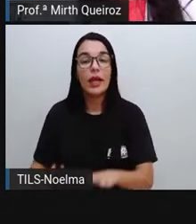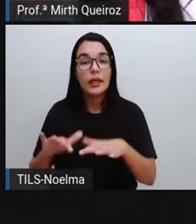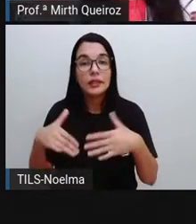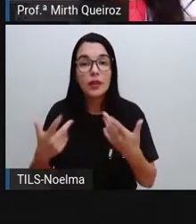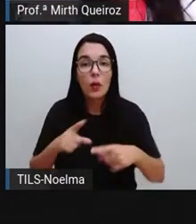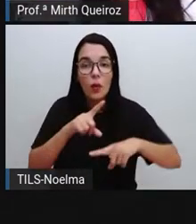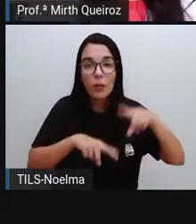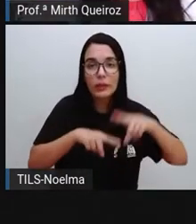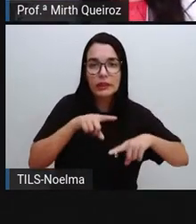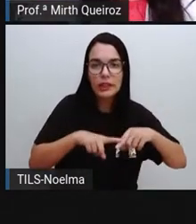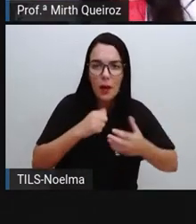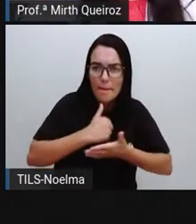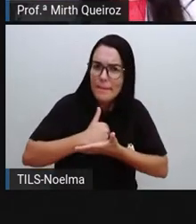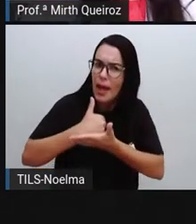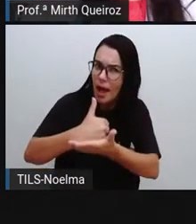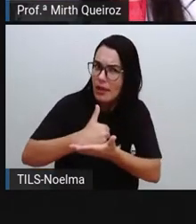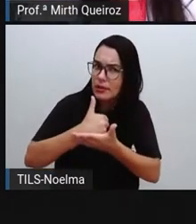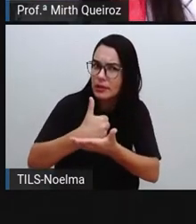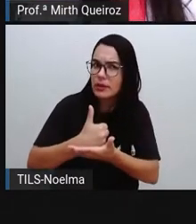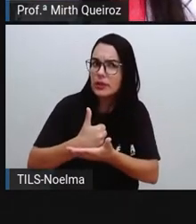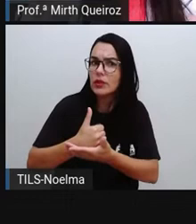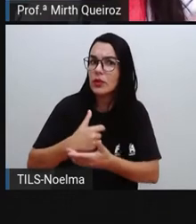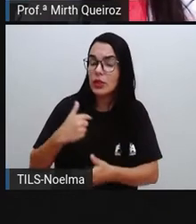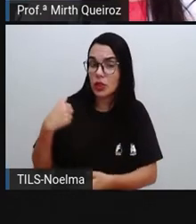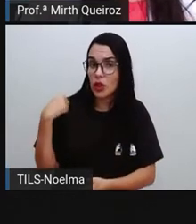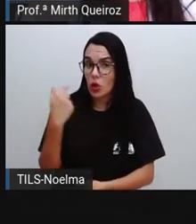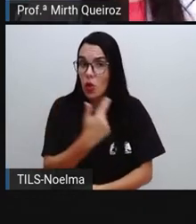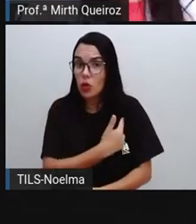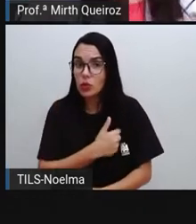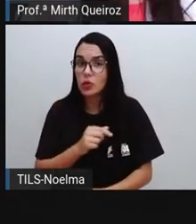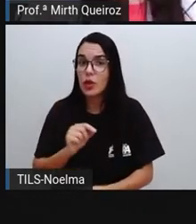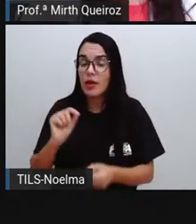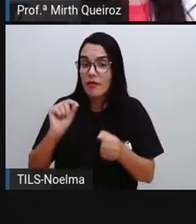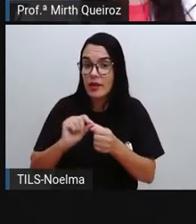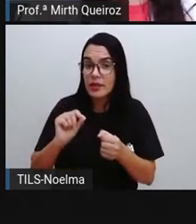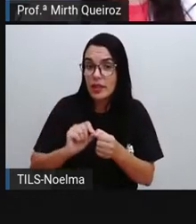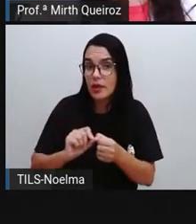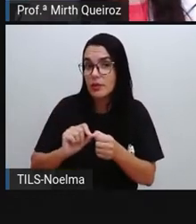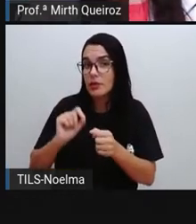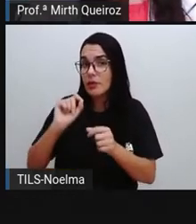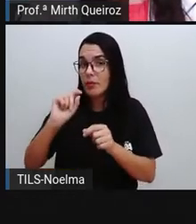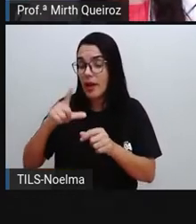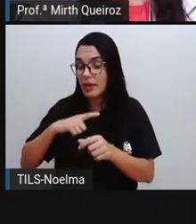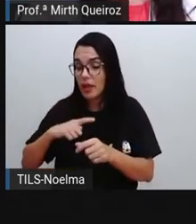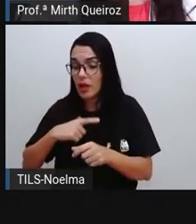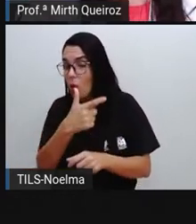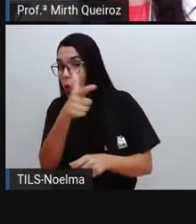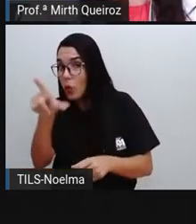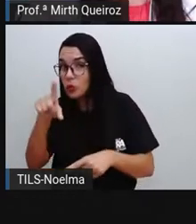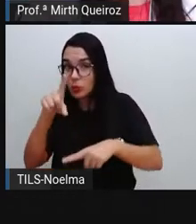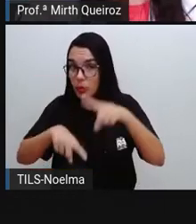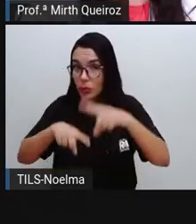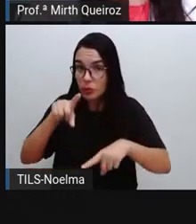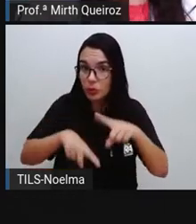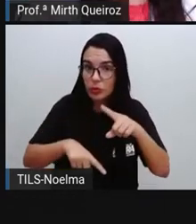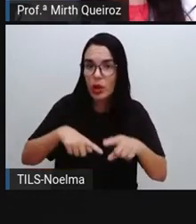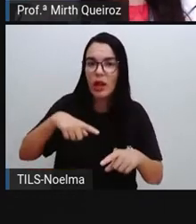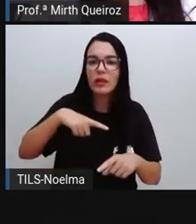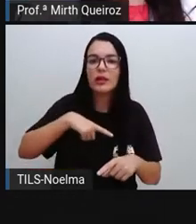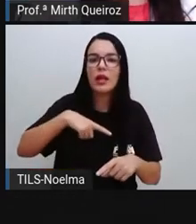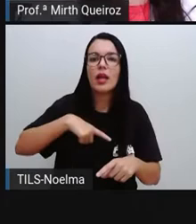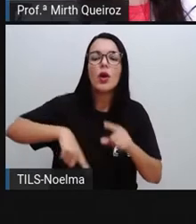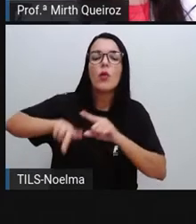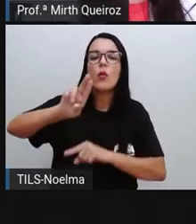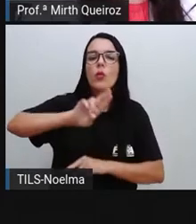Este material base, que é o que a gente utiliza para produzir um produto, ele é chamado de matéria